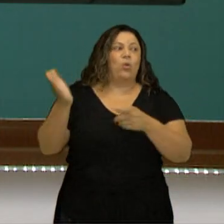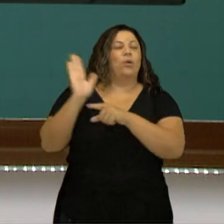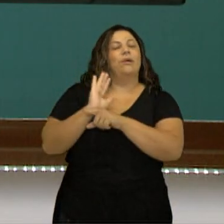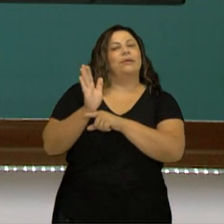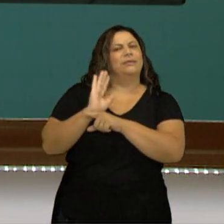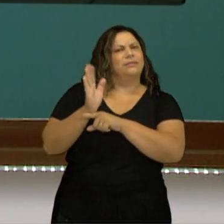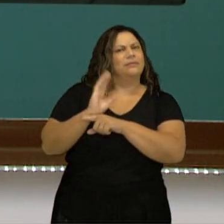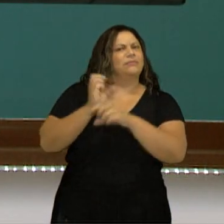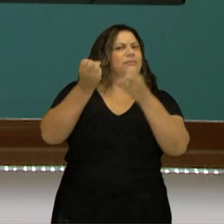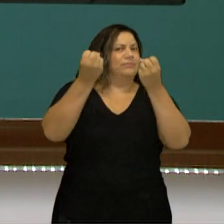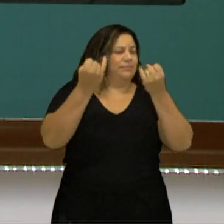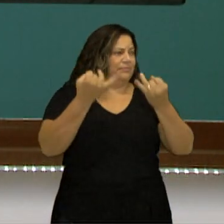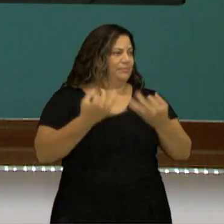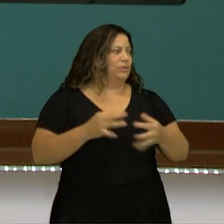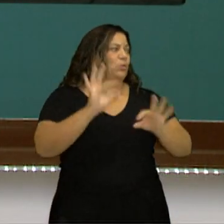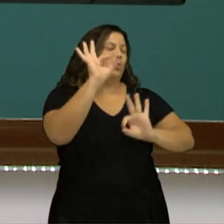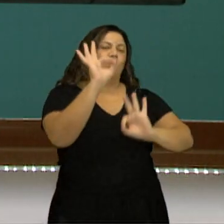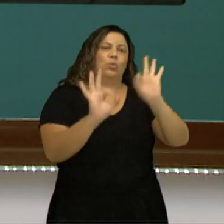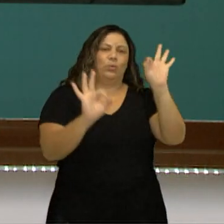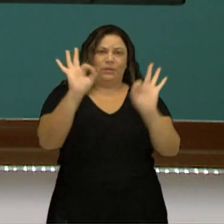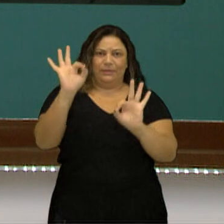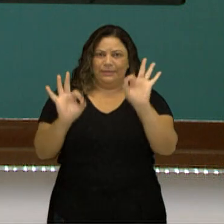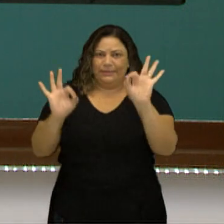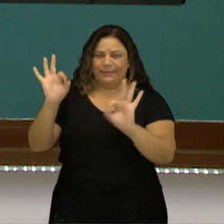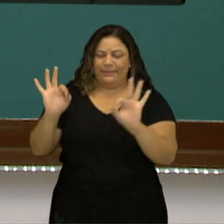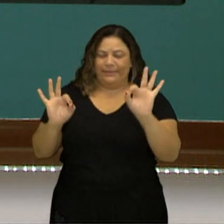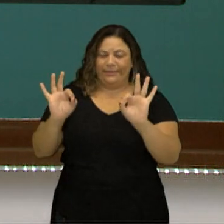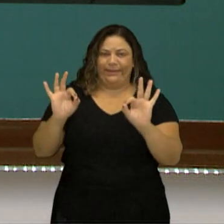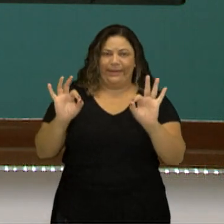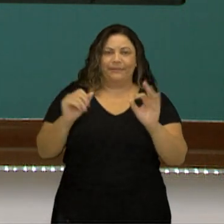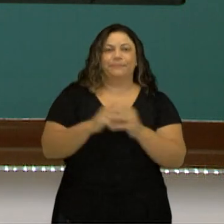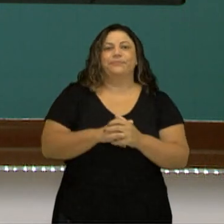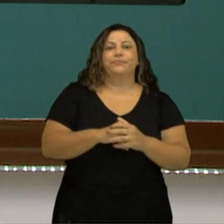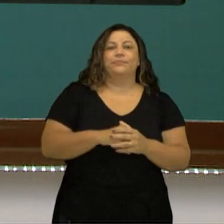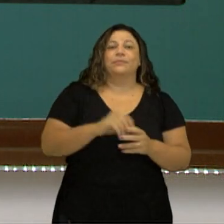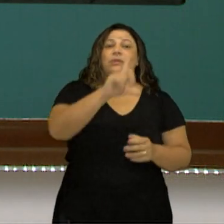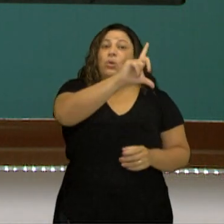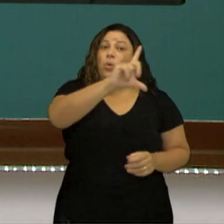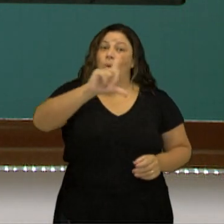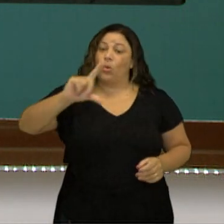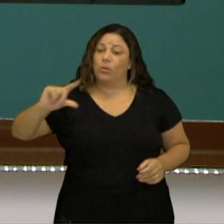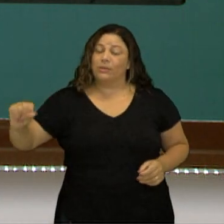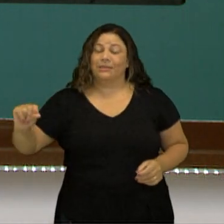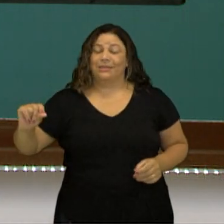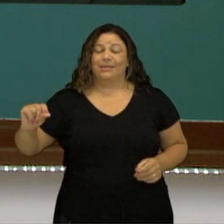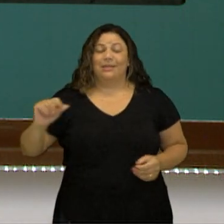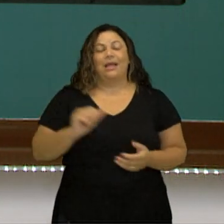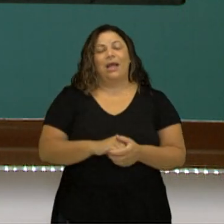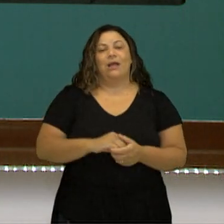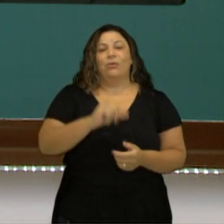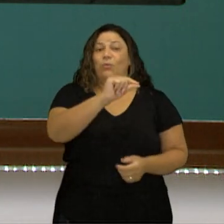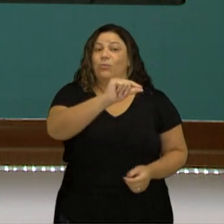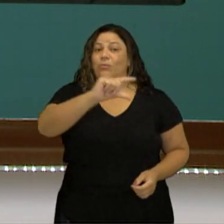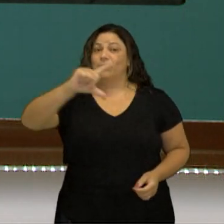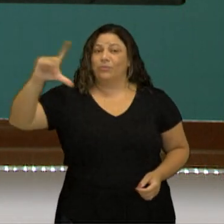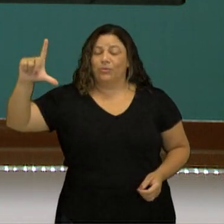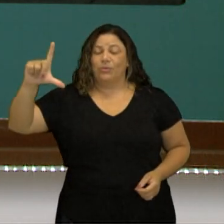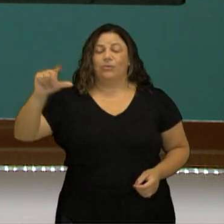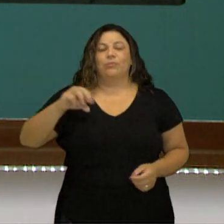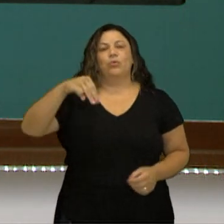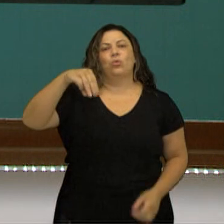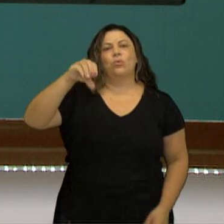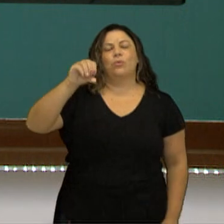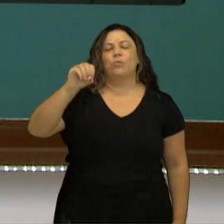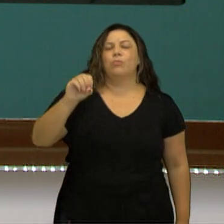sobre ordenar números, ordem crescente, decrescente. Falamos sobre módulo e falamos sobre números